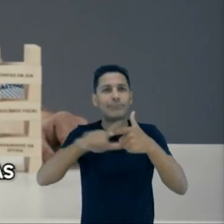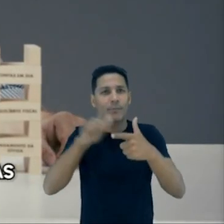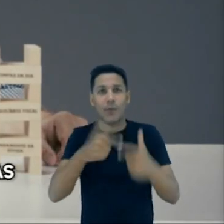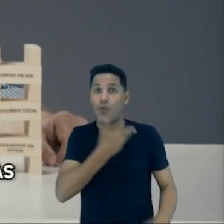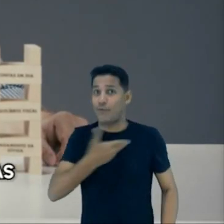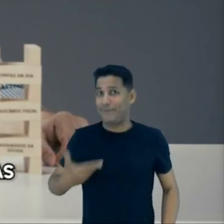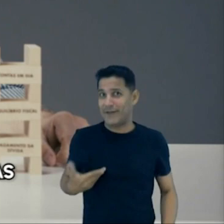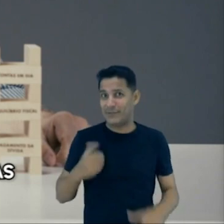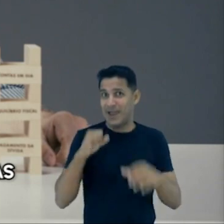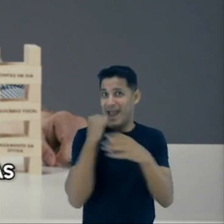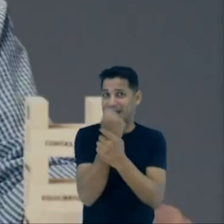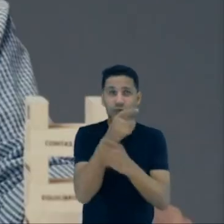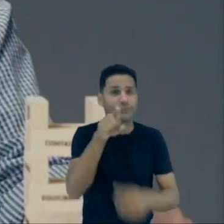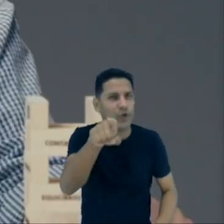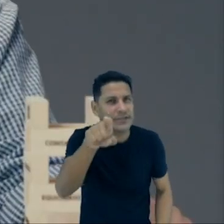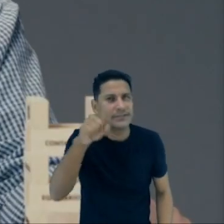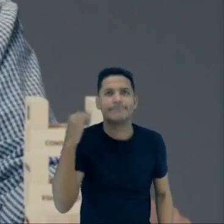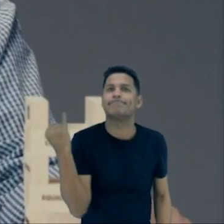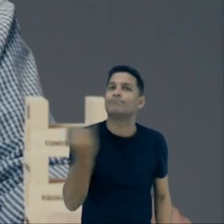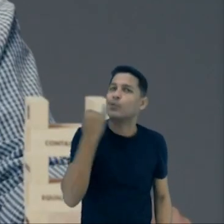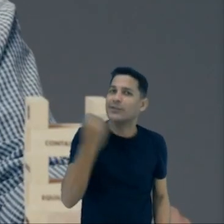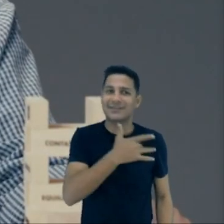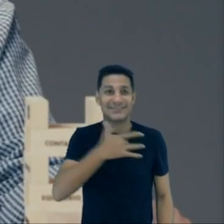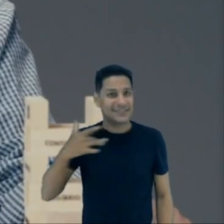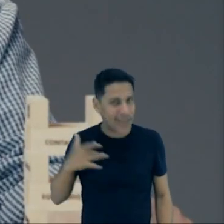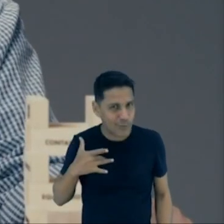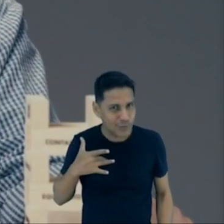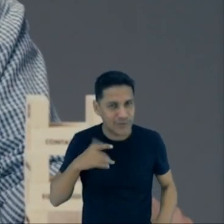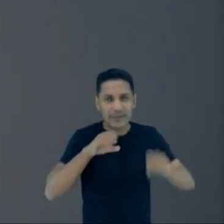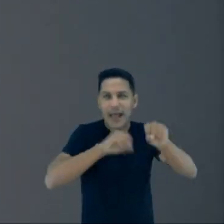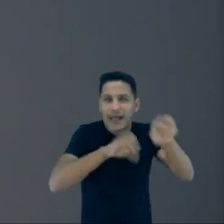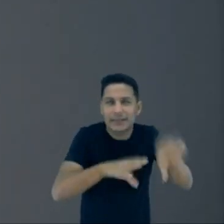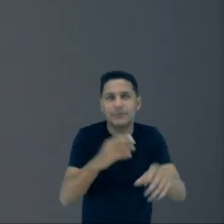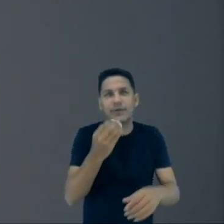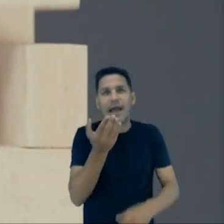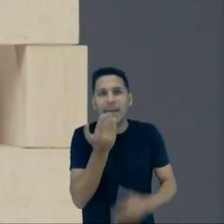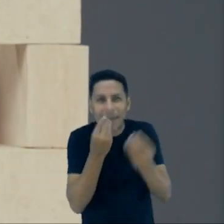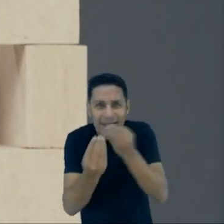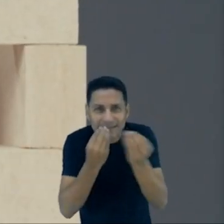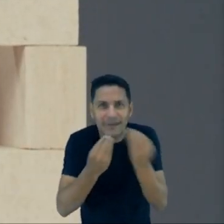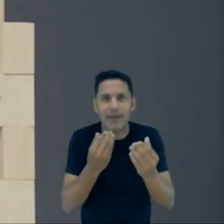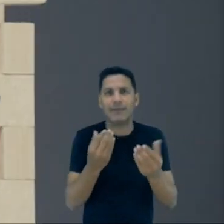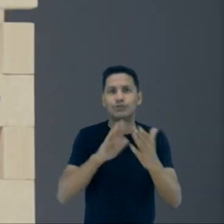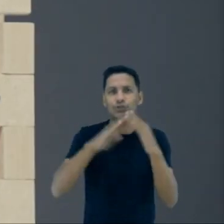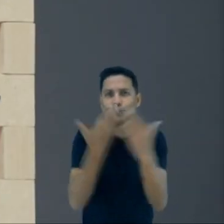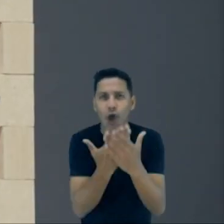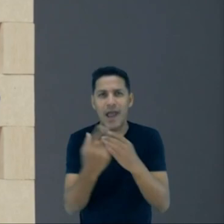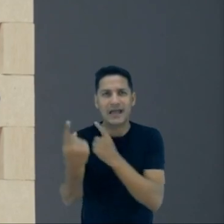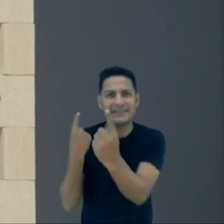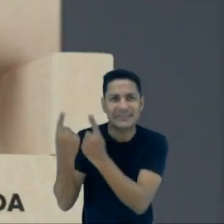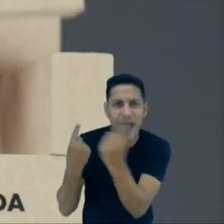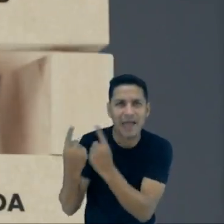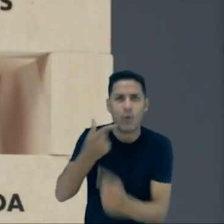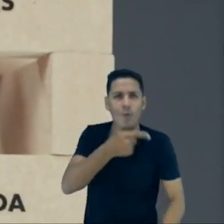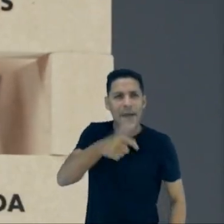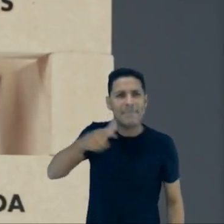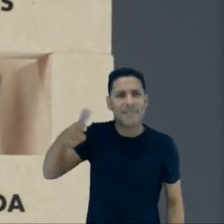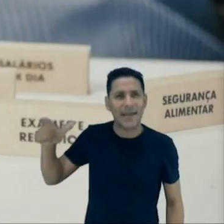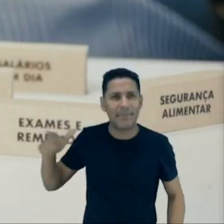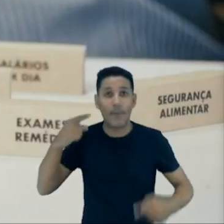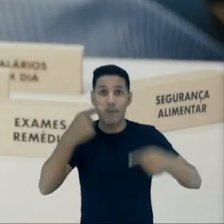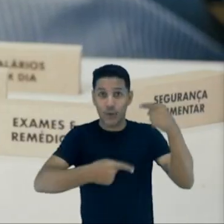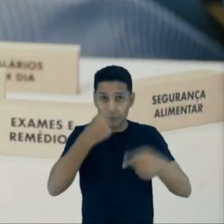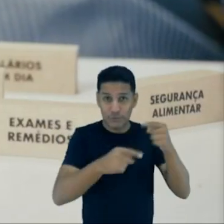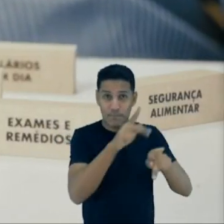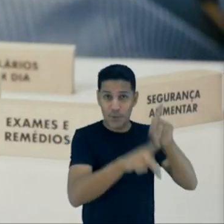cada uma dessas peças é um serviço público que chega a você. Saúde, educação, merenda escolar, estradas,